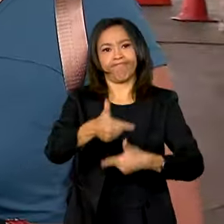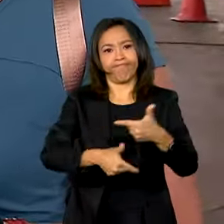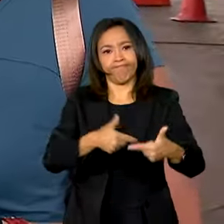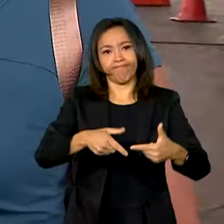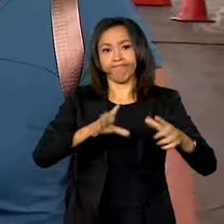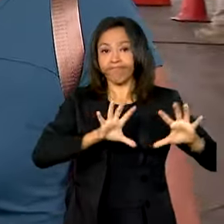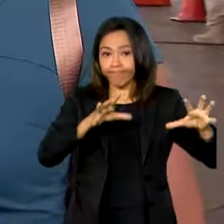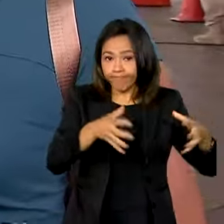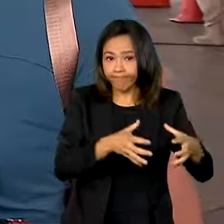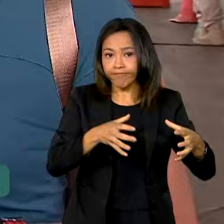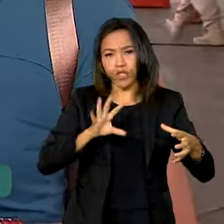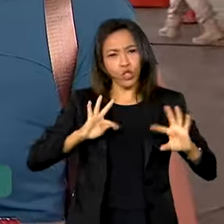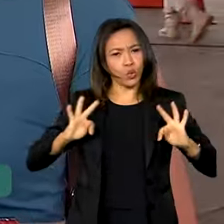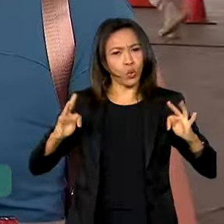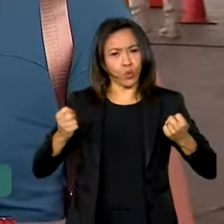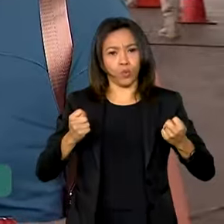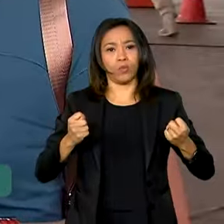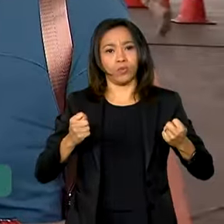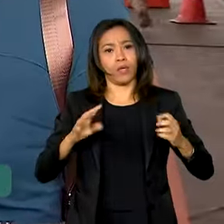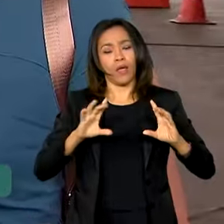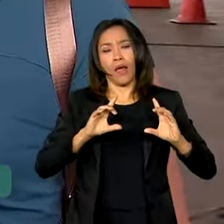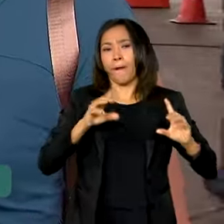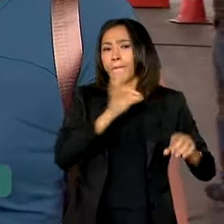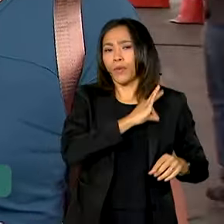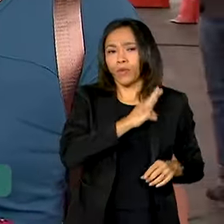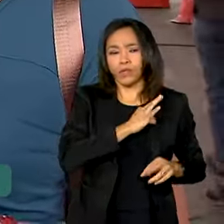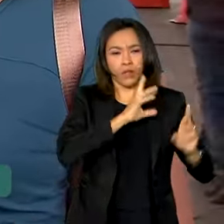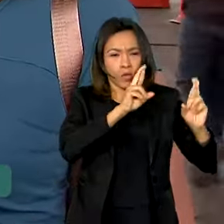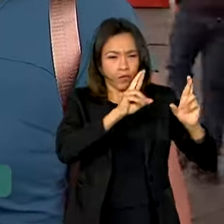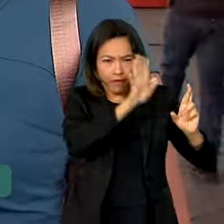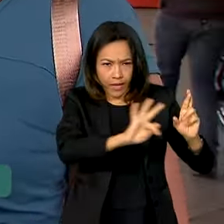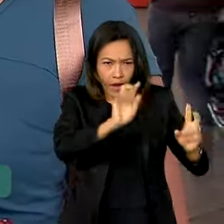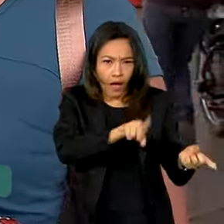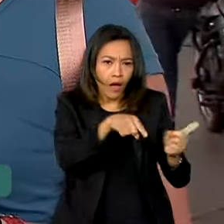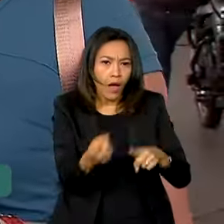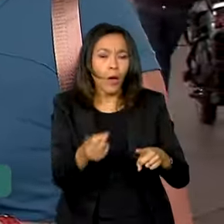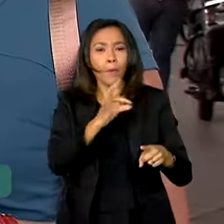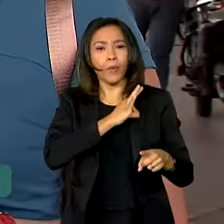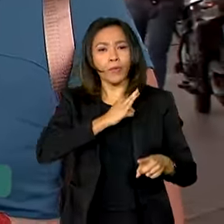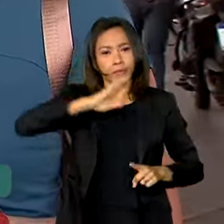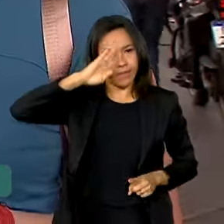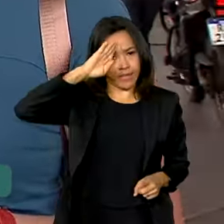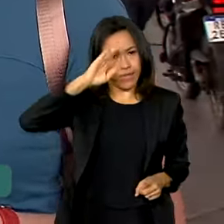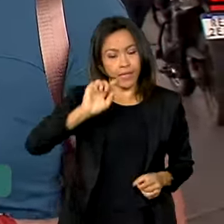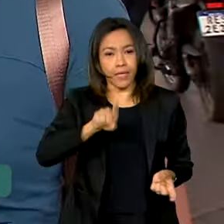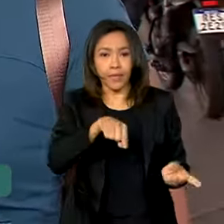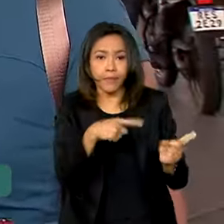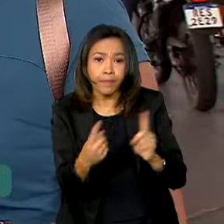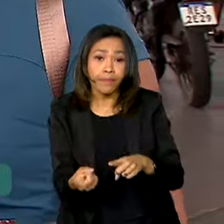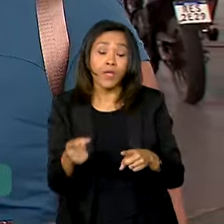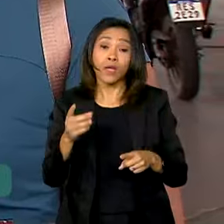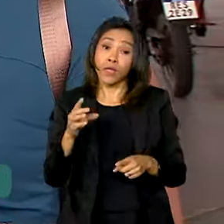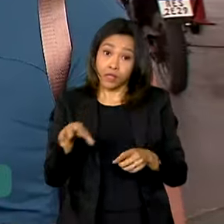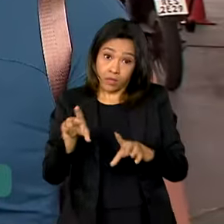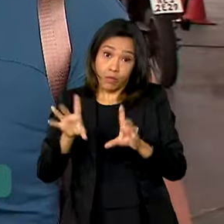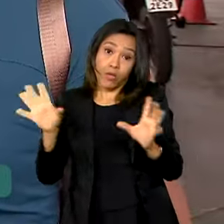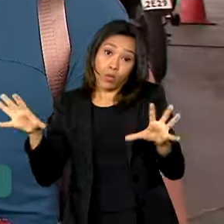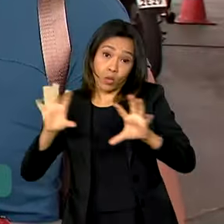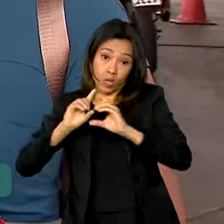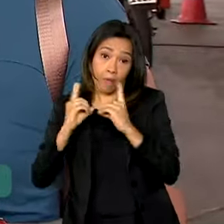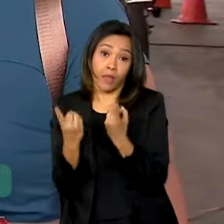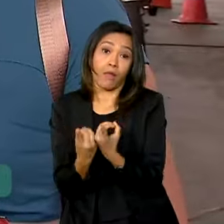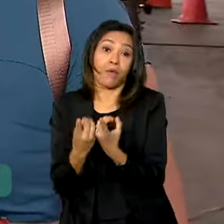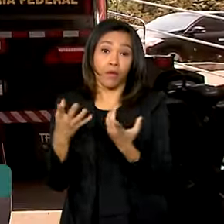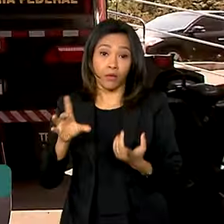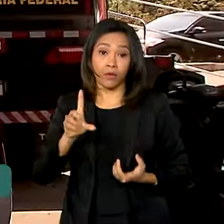Sistema Nacional de Trânsito. Polícia Rodoviária Federal, Polícia Militar, o pessoal do UDR, agentes